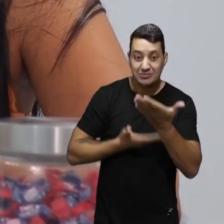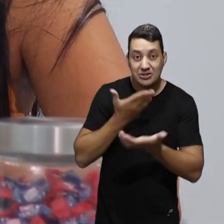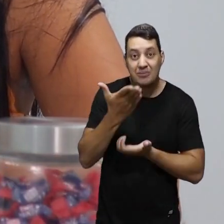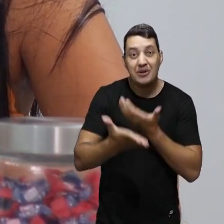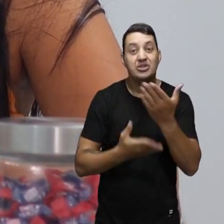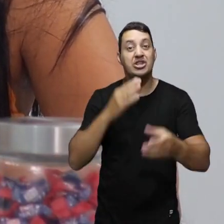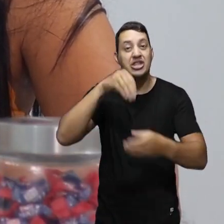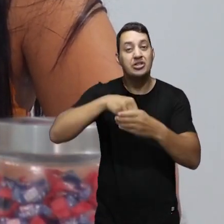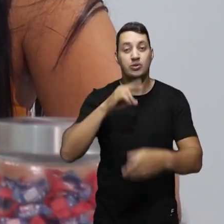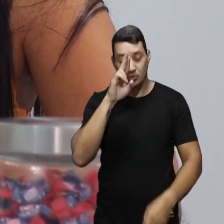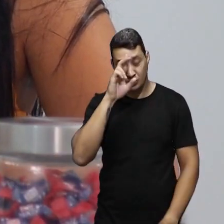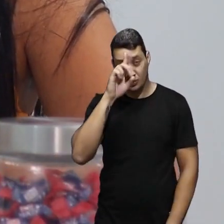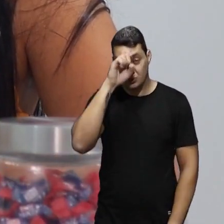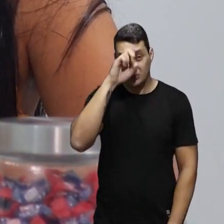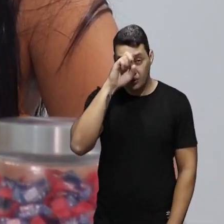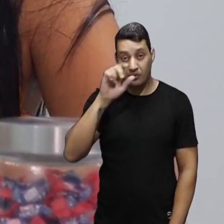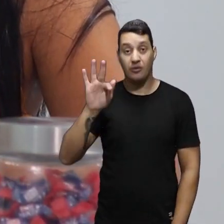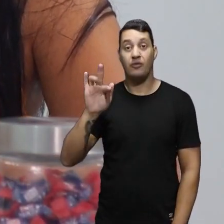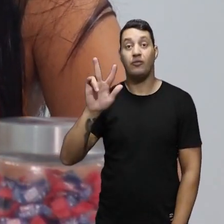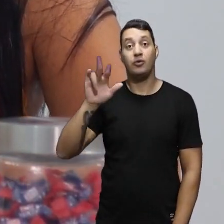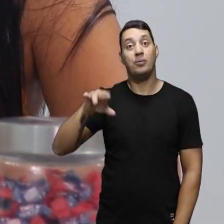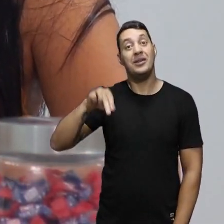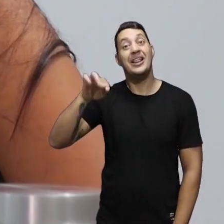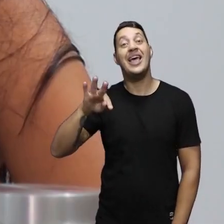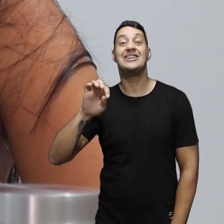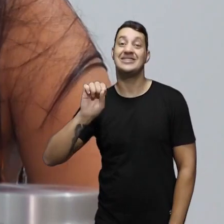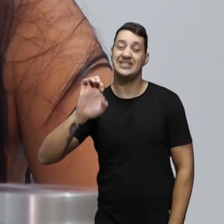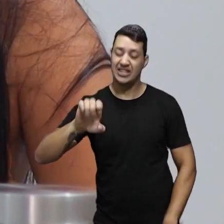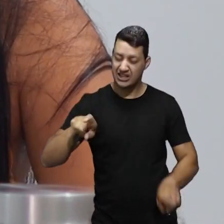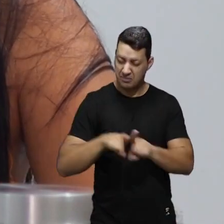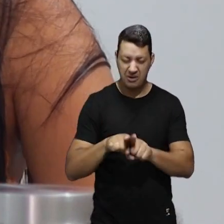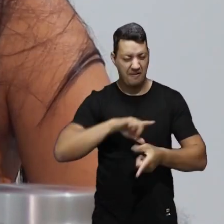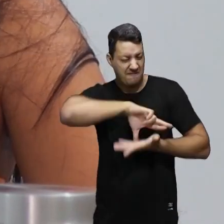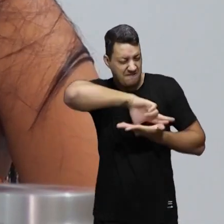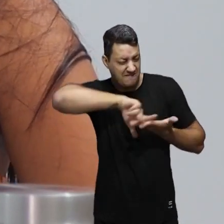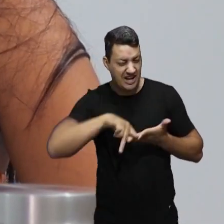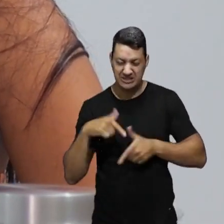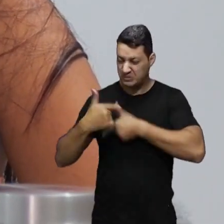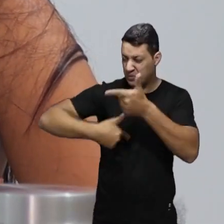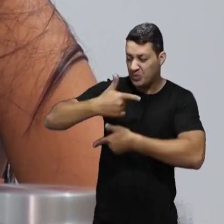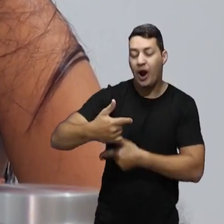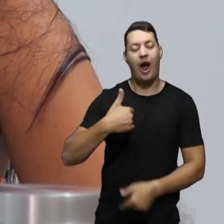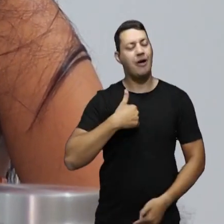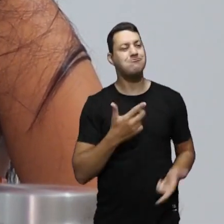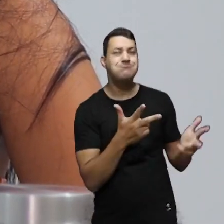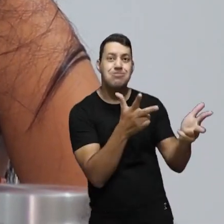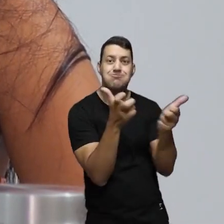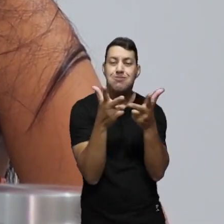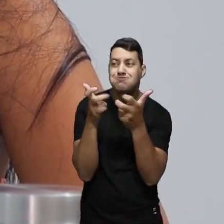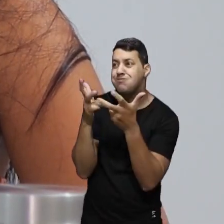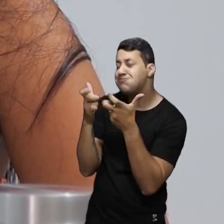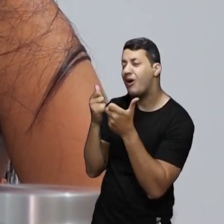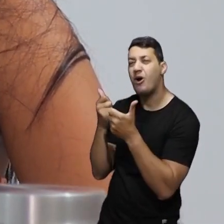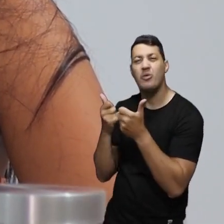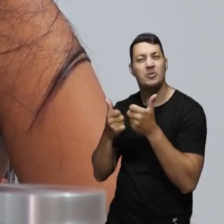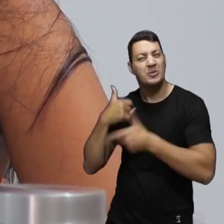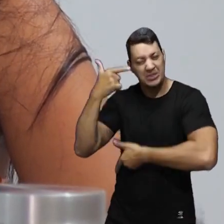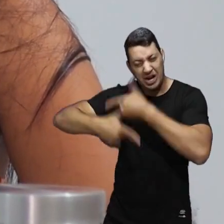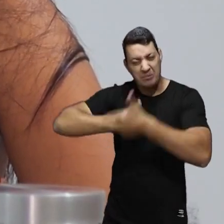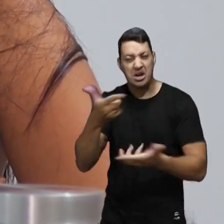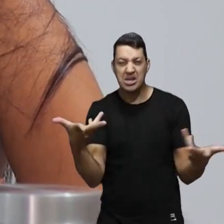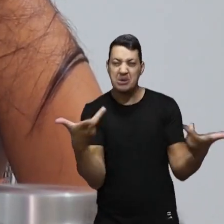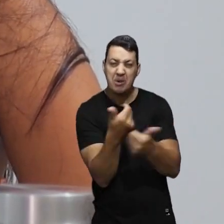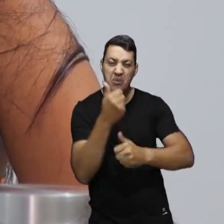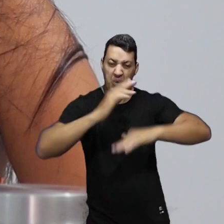no Hospital Fluminense para o tratamento da Covid. Em ambos os serviços, eu vi um trabalho